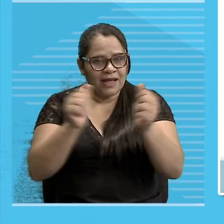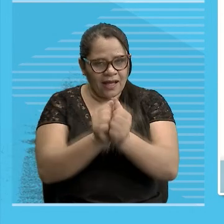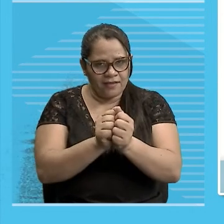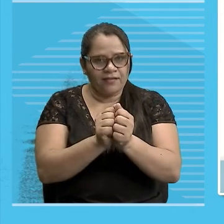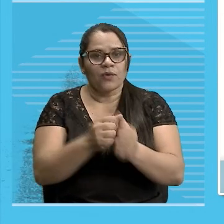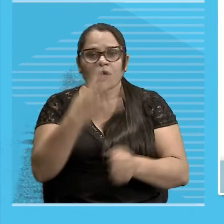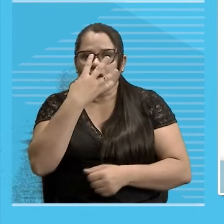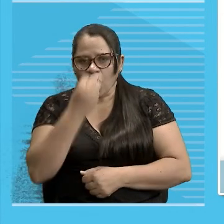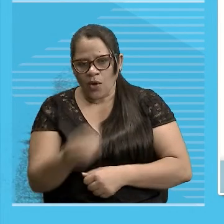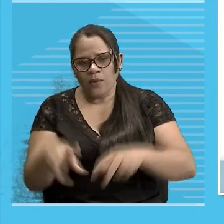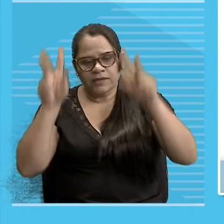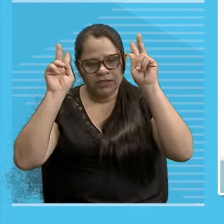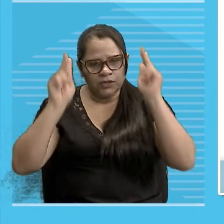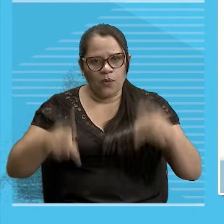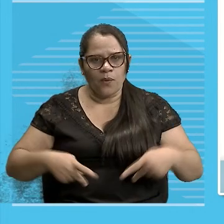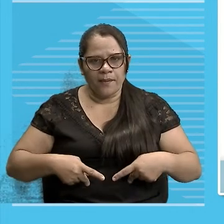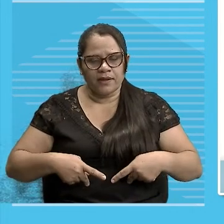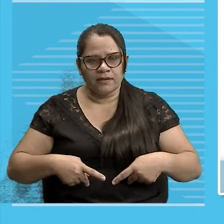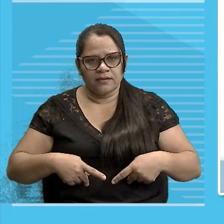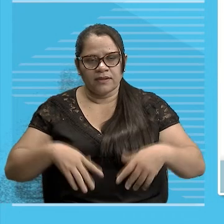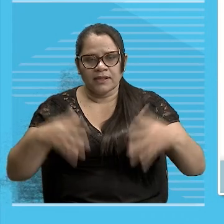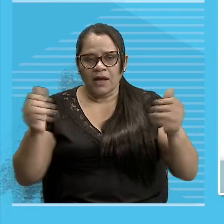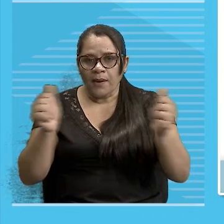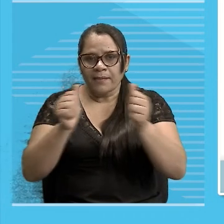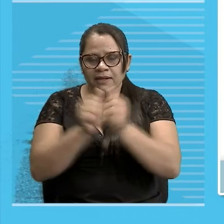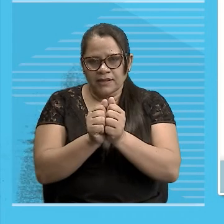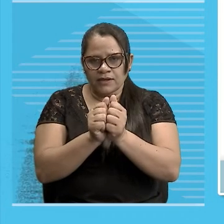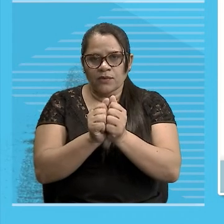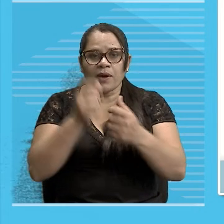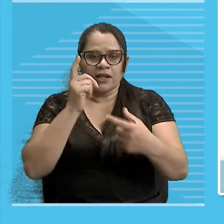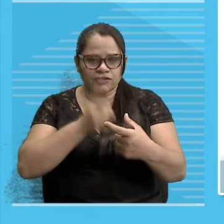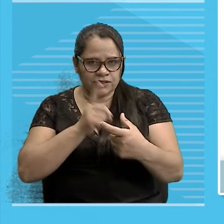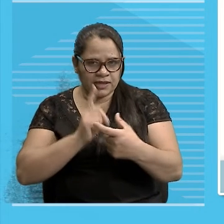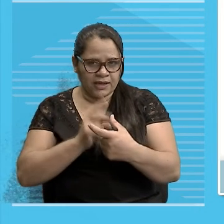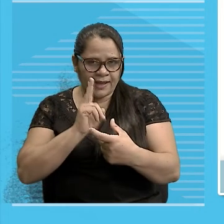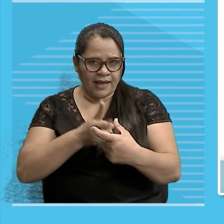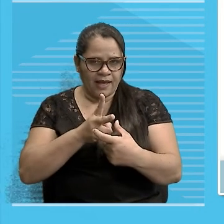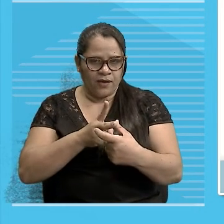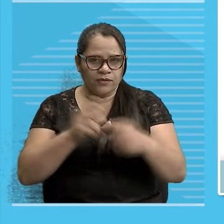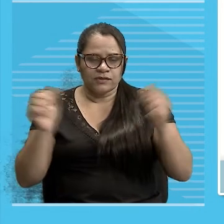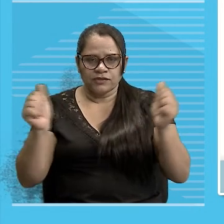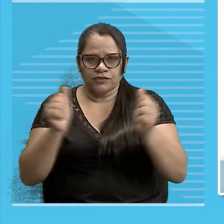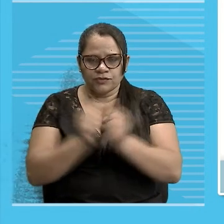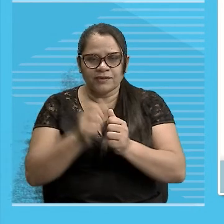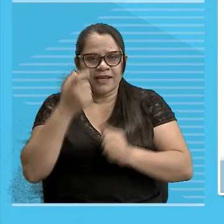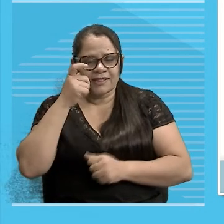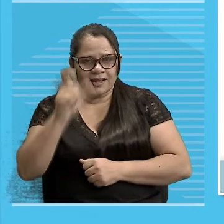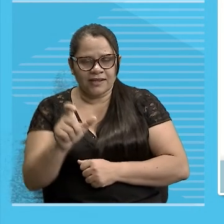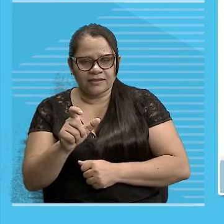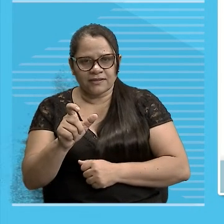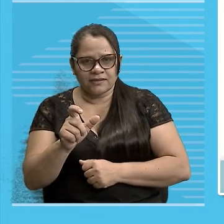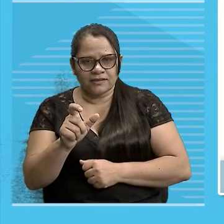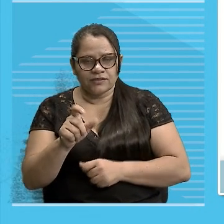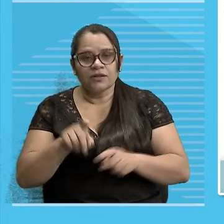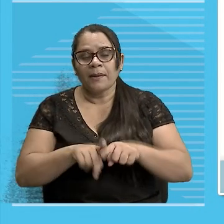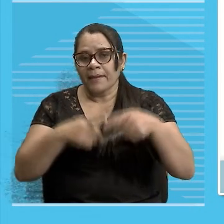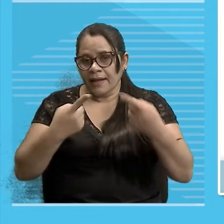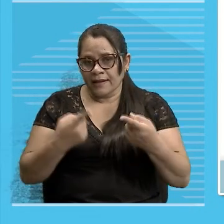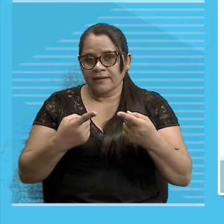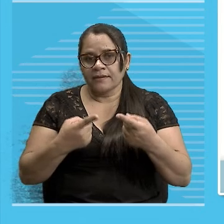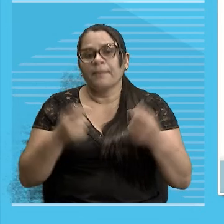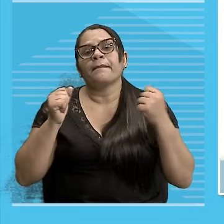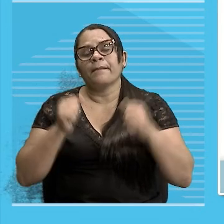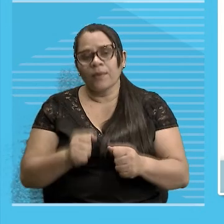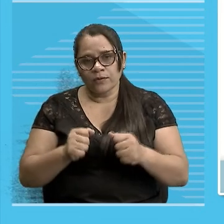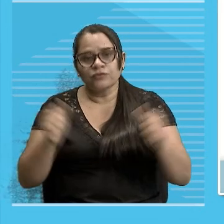Lobisomem E a maneira Como esses radicais Se juntam É interessante Eu posso juntar Esses radicais Sem que nenhum Dele sofra Algum tipo De perda Na